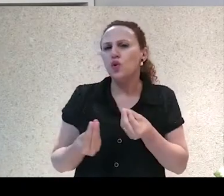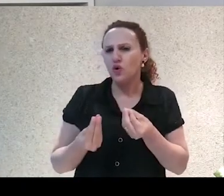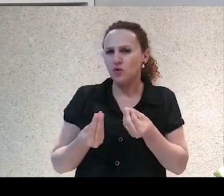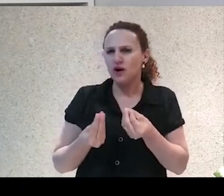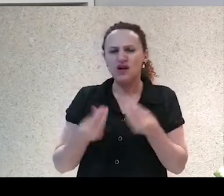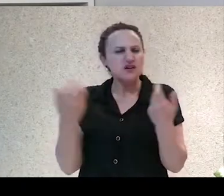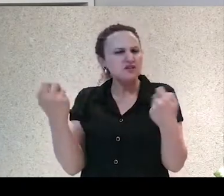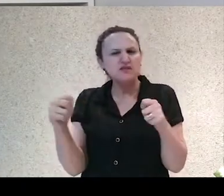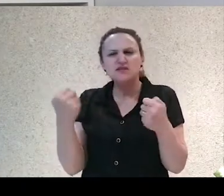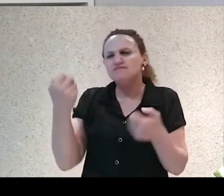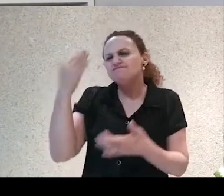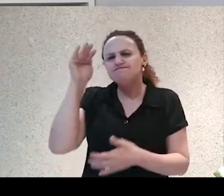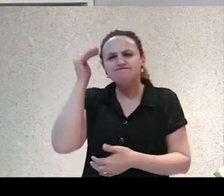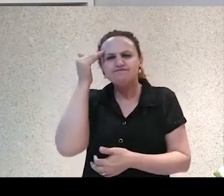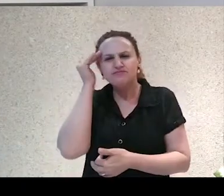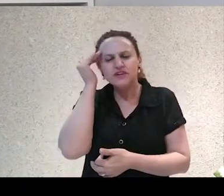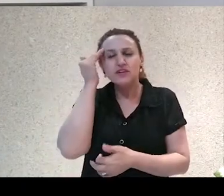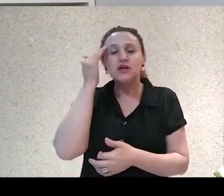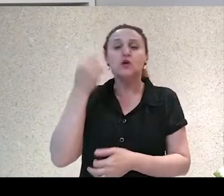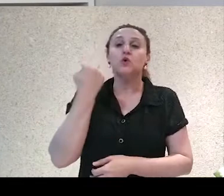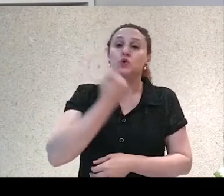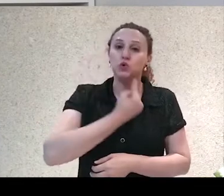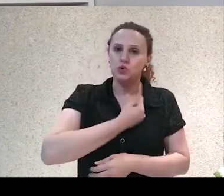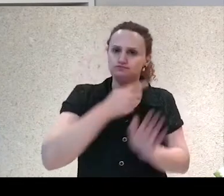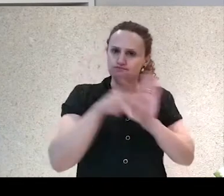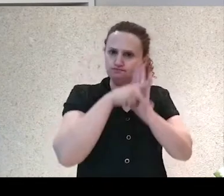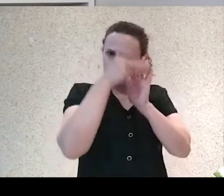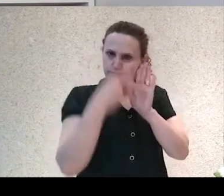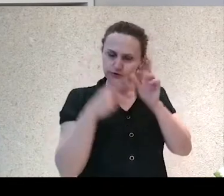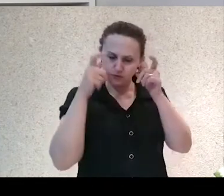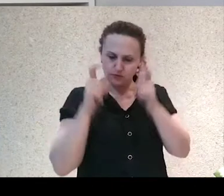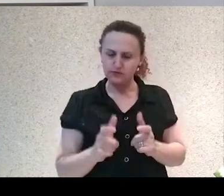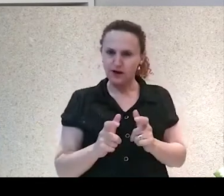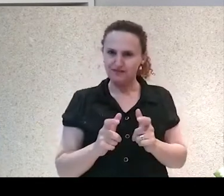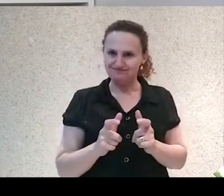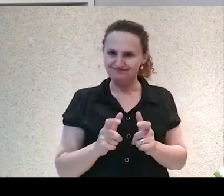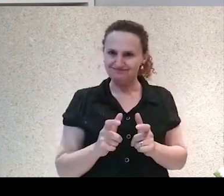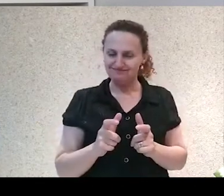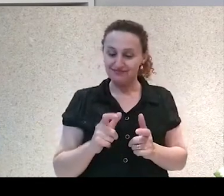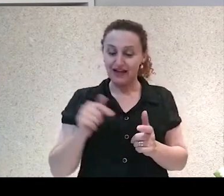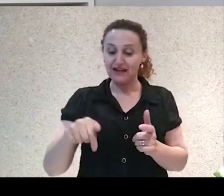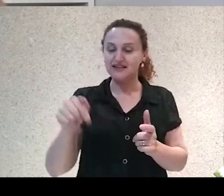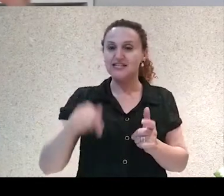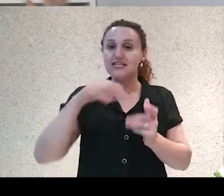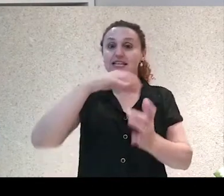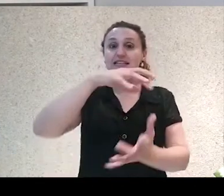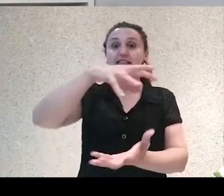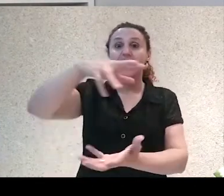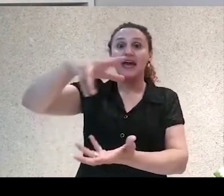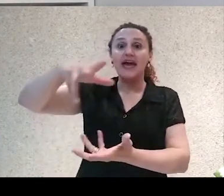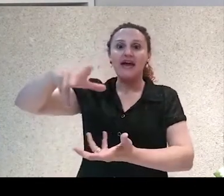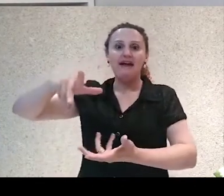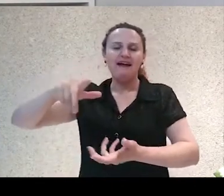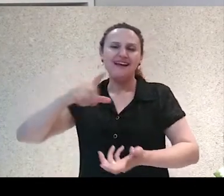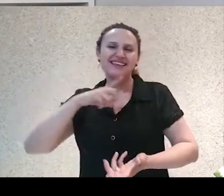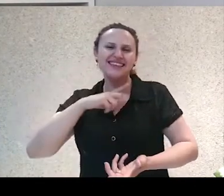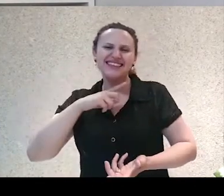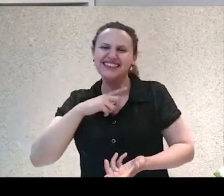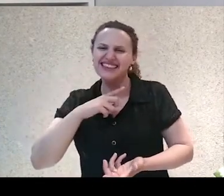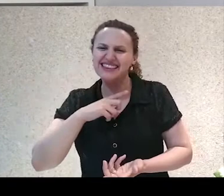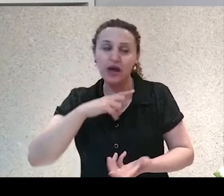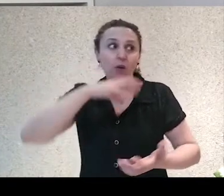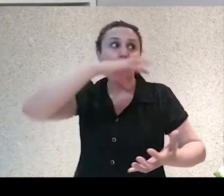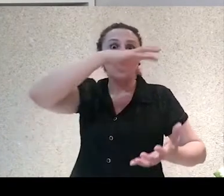gente precisa entender qual é o nosso lugar no mundo, qual é o nosso lugar na Terra. Existe esse universo, muitos falam em